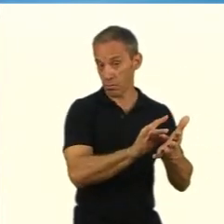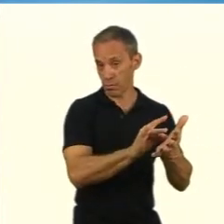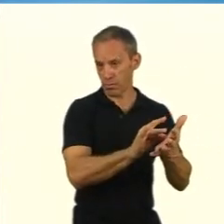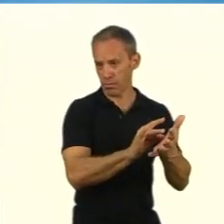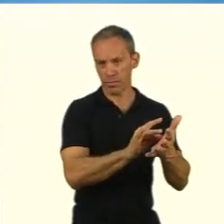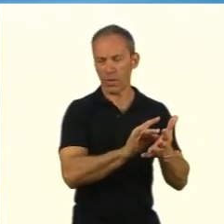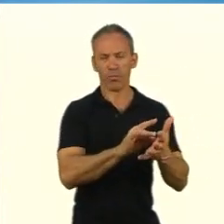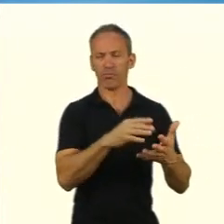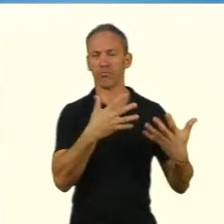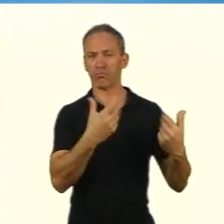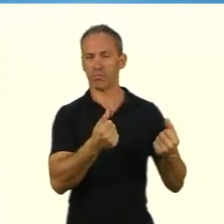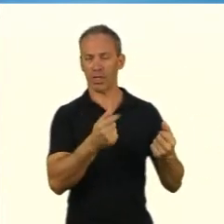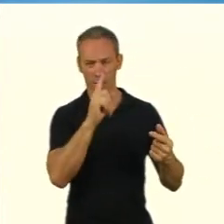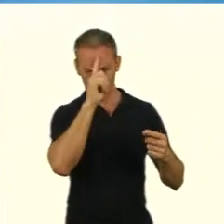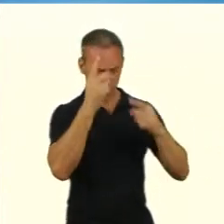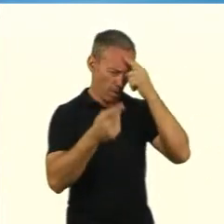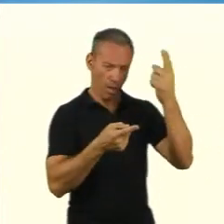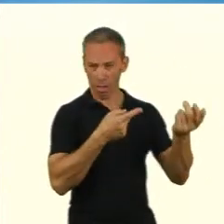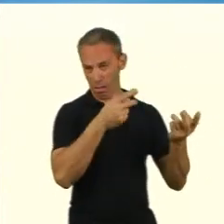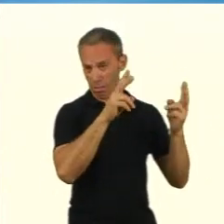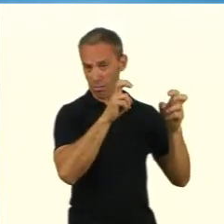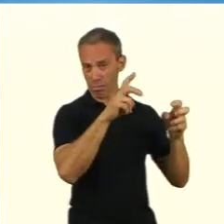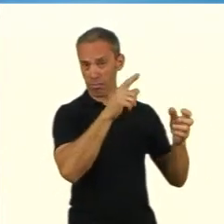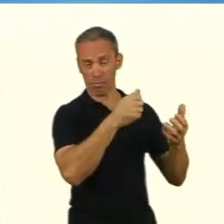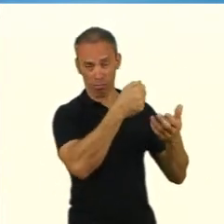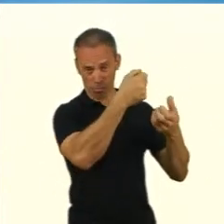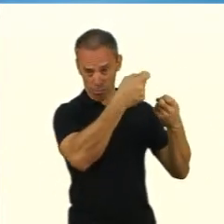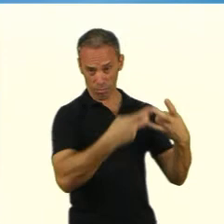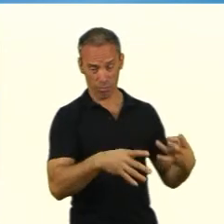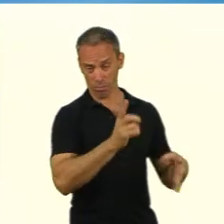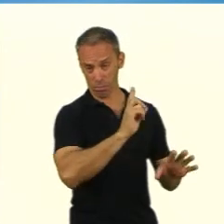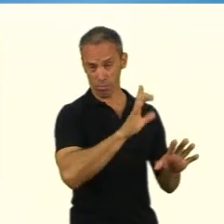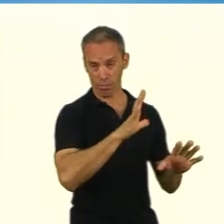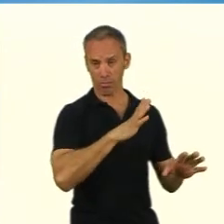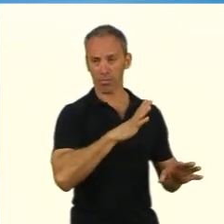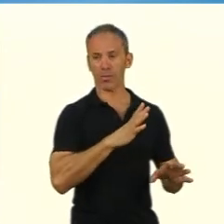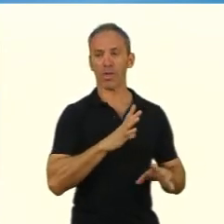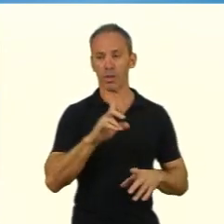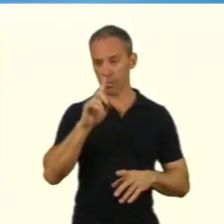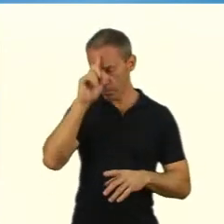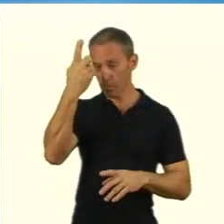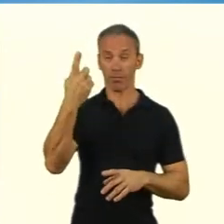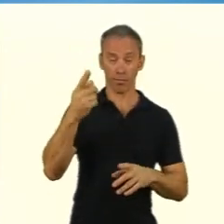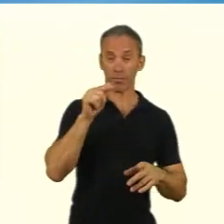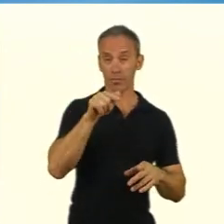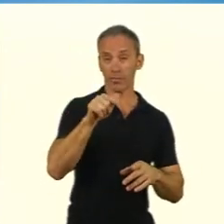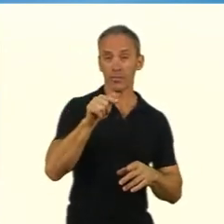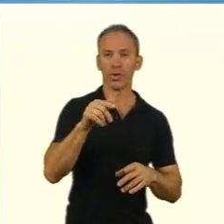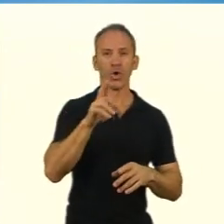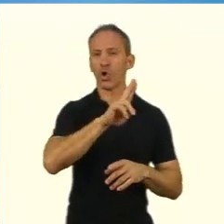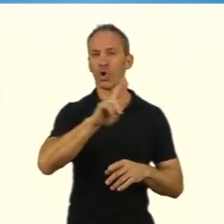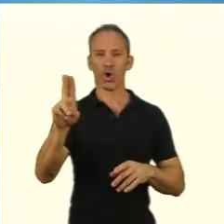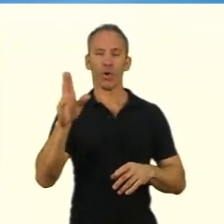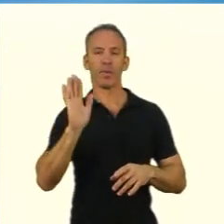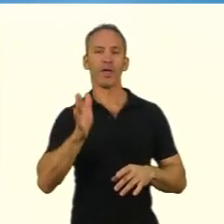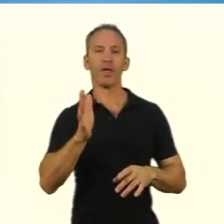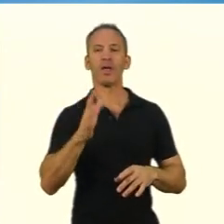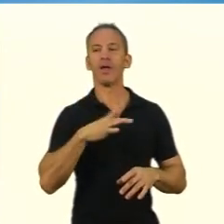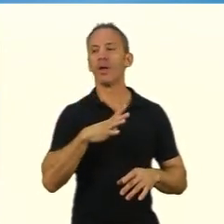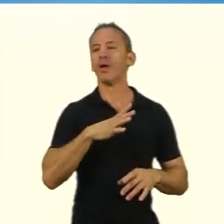objetivos. E aí, conforme dissemos no vídeo 1, o que é uma hipótese?